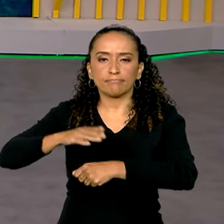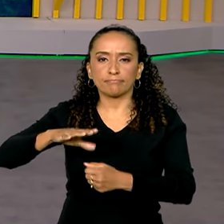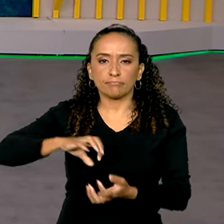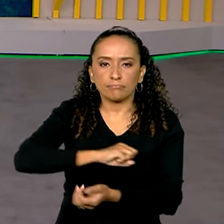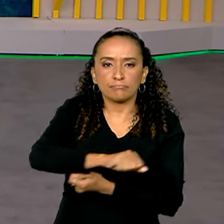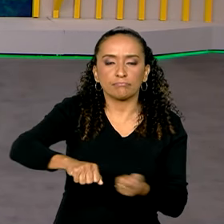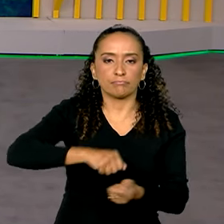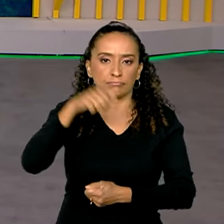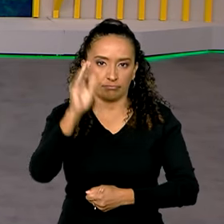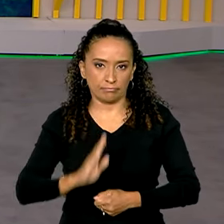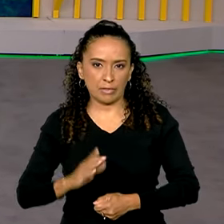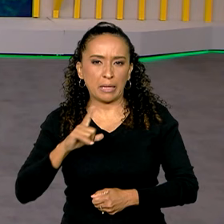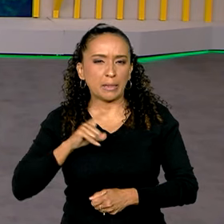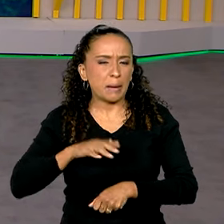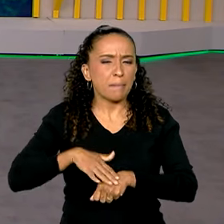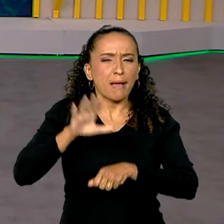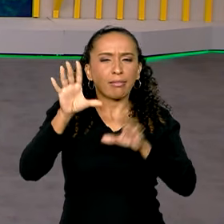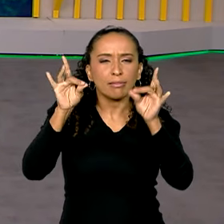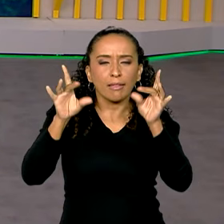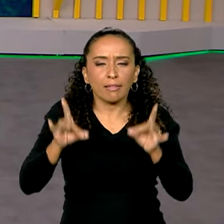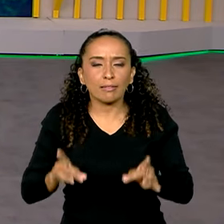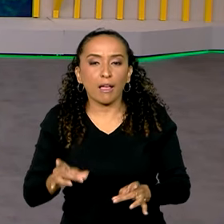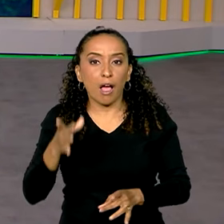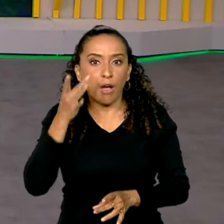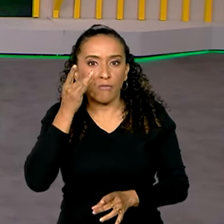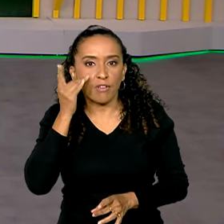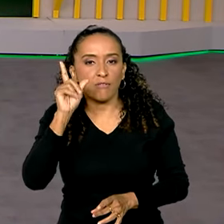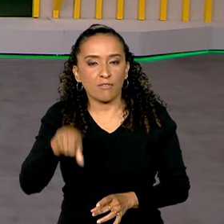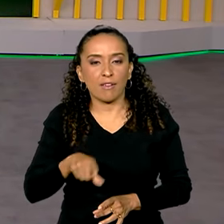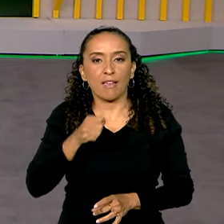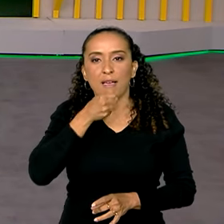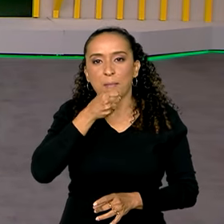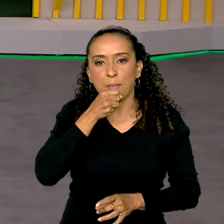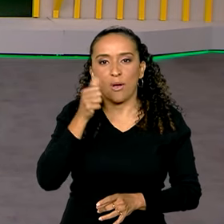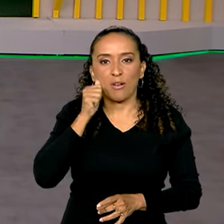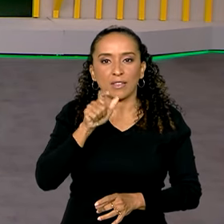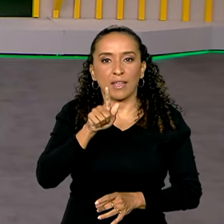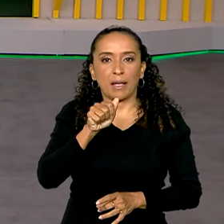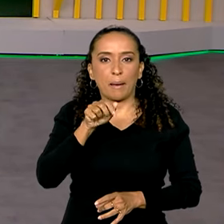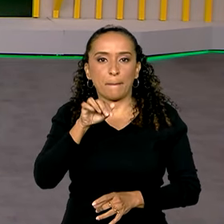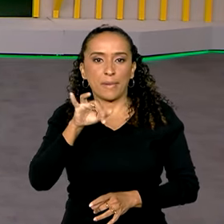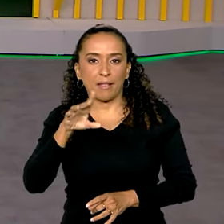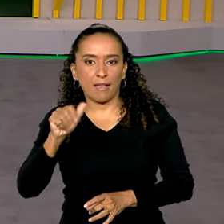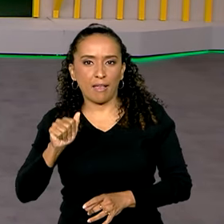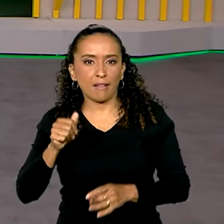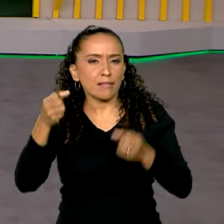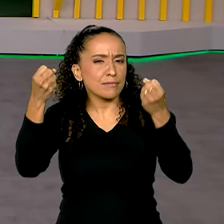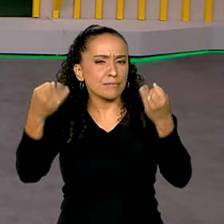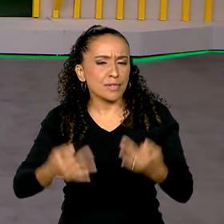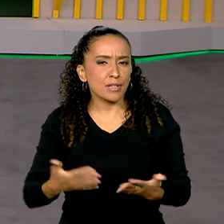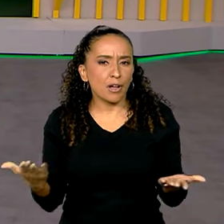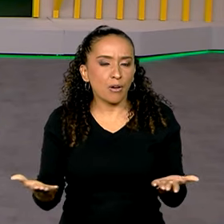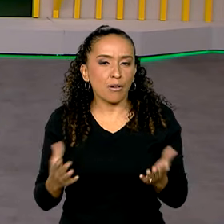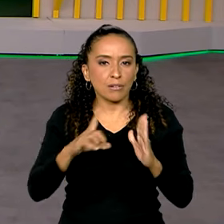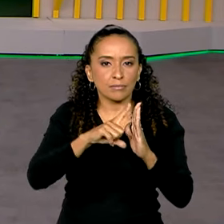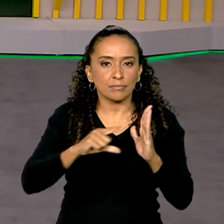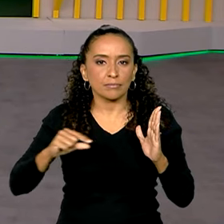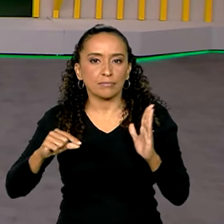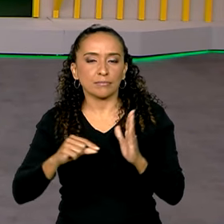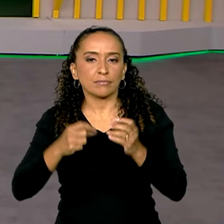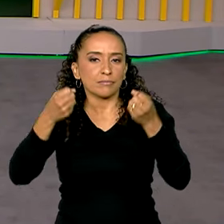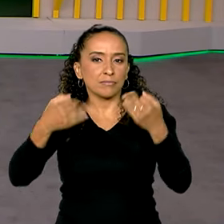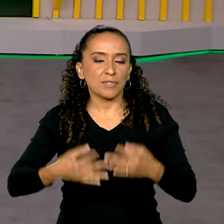no país. E quem tem todos os detalhes ao vivo é a repórter Gabriela Noronha, que fala com a gente lá do Palácio do